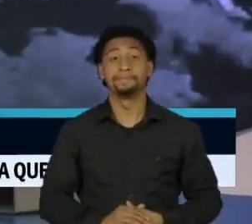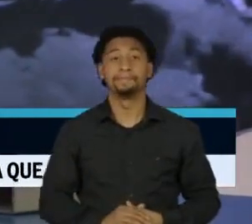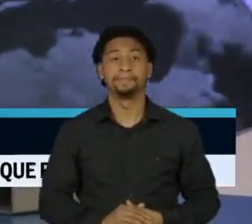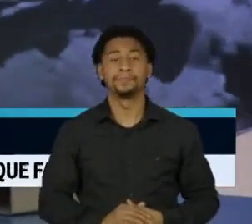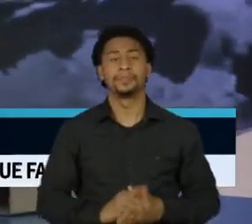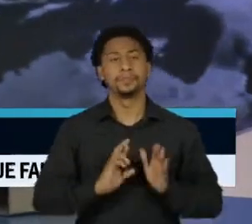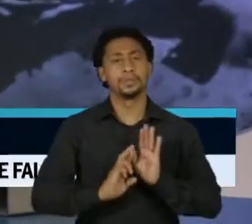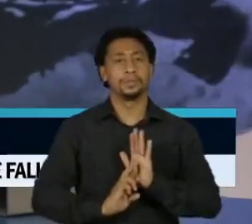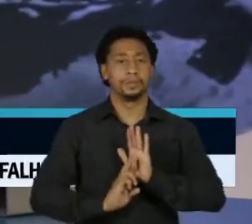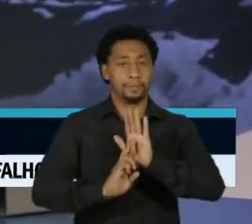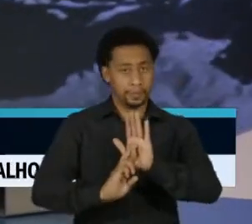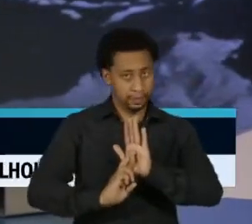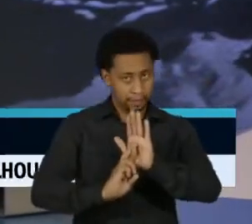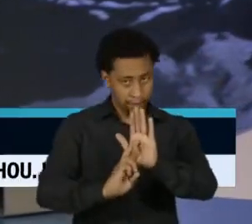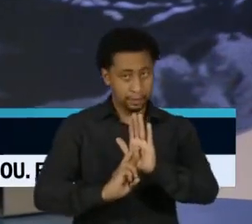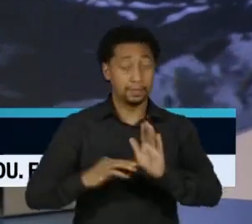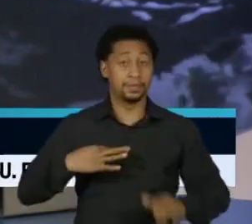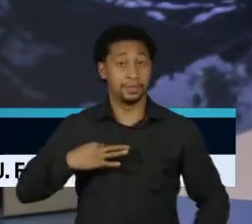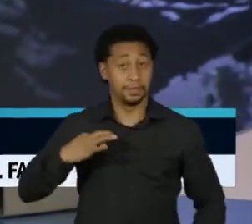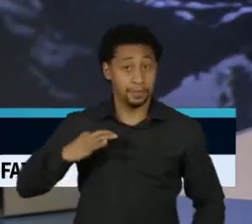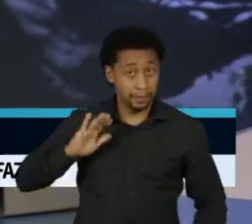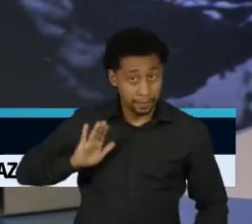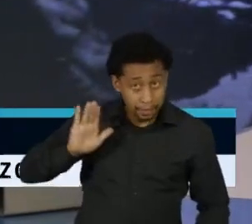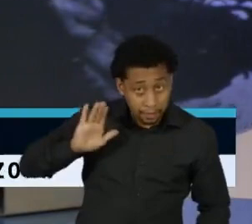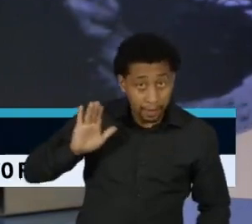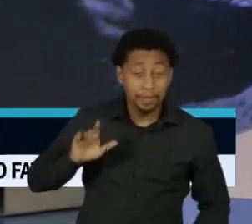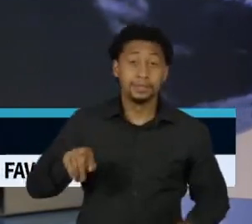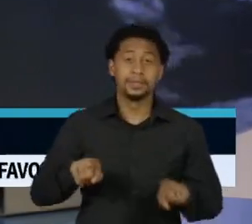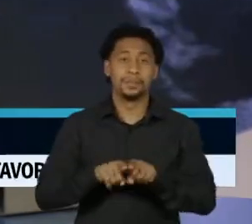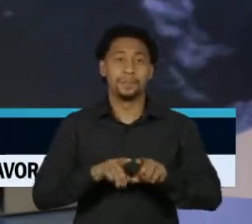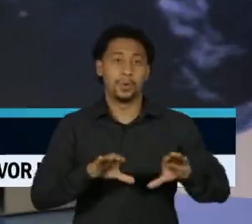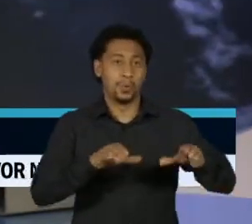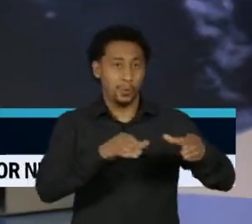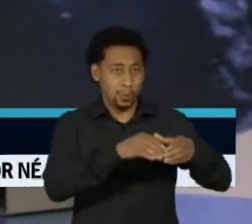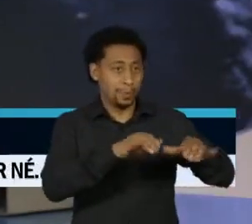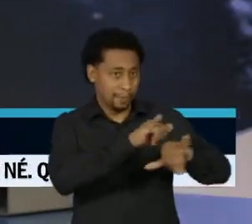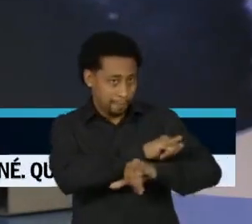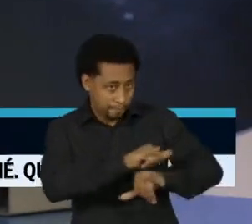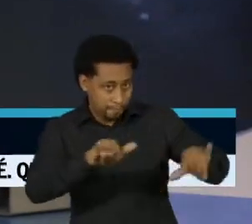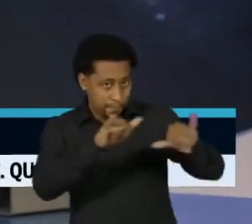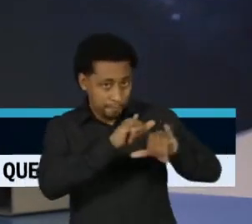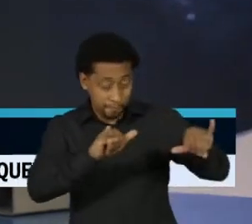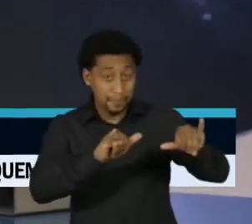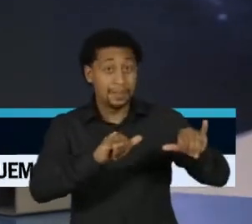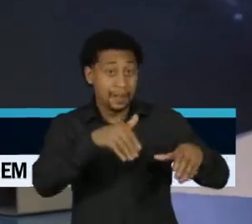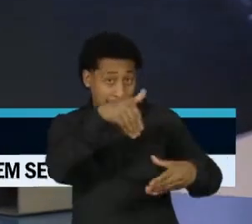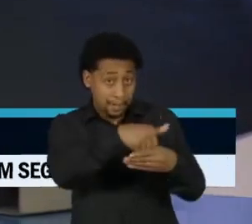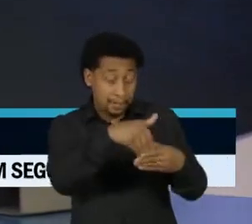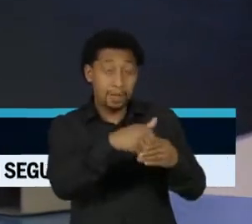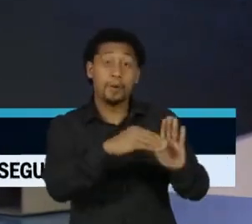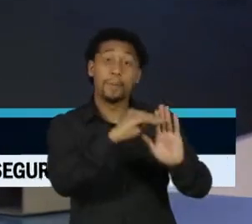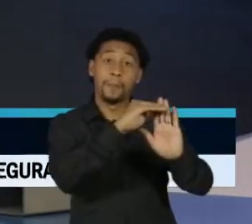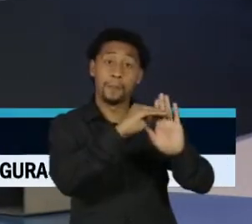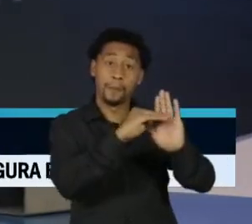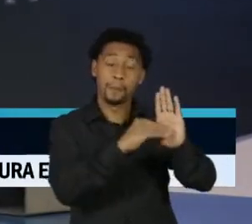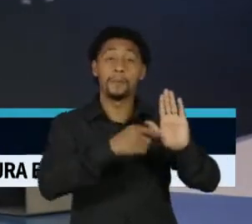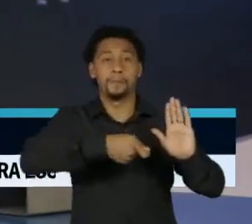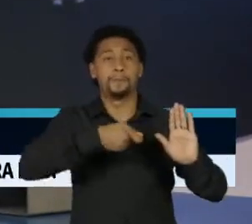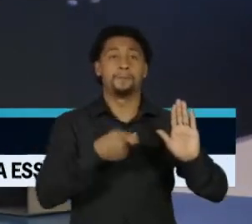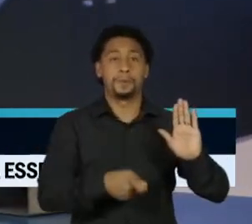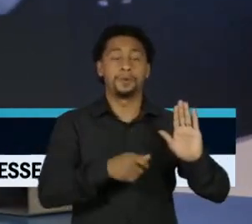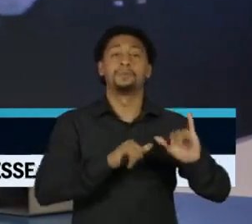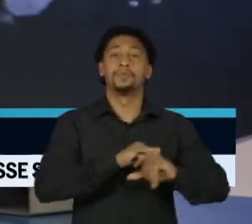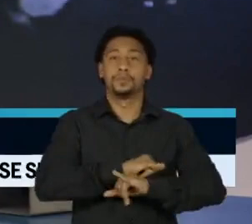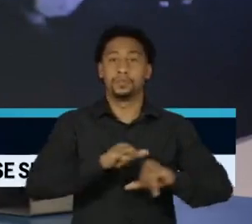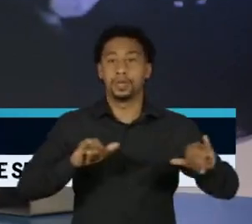Representantes de candidatos e do pool de veículos de imprensa definiram hoje as regras do debate presidencial marcado para domingo, dia 28